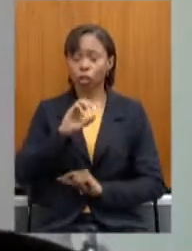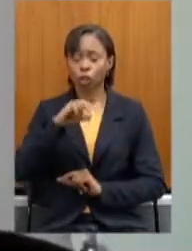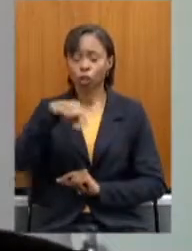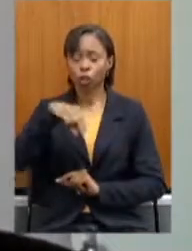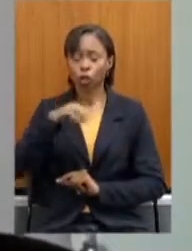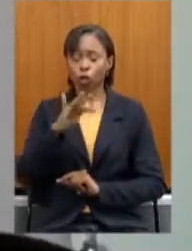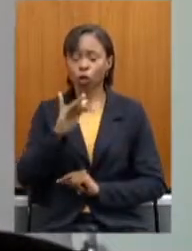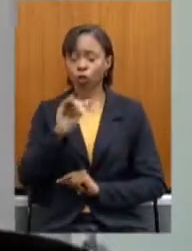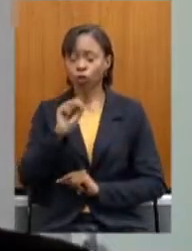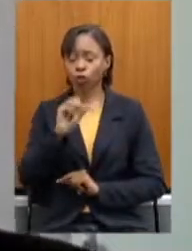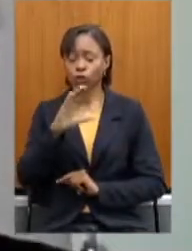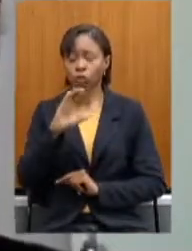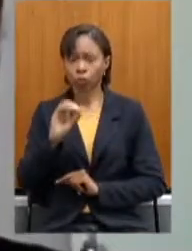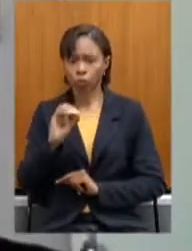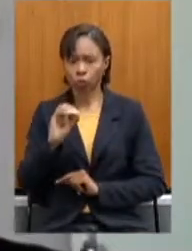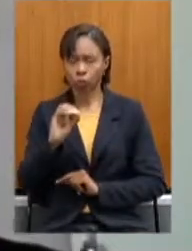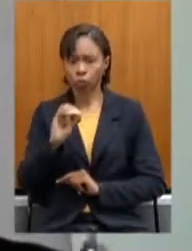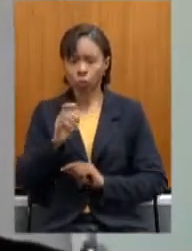social é tributo.